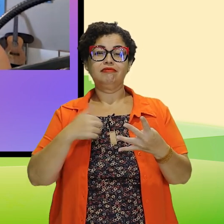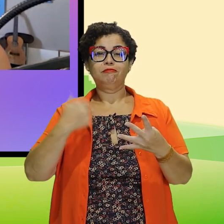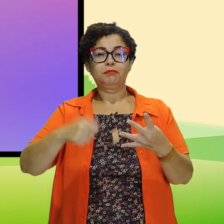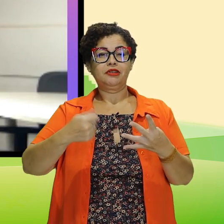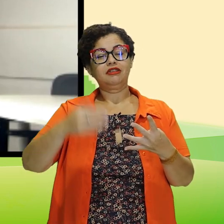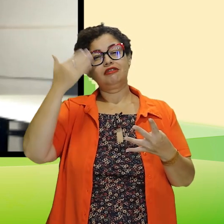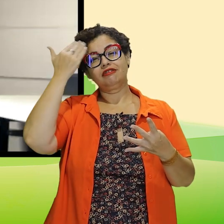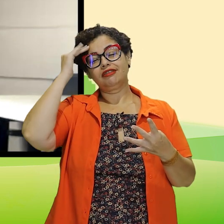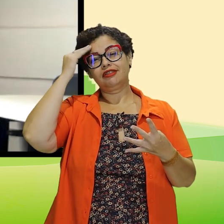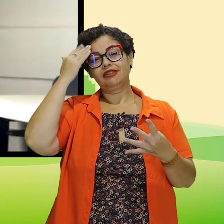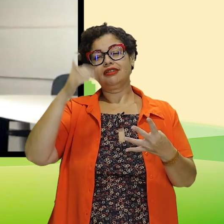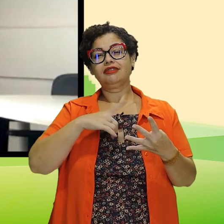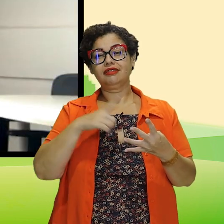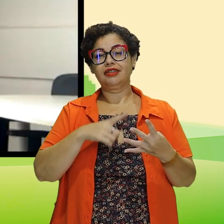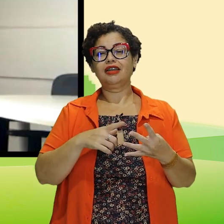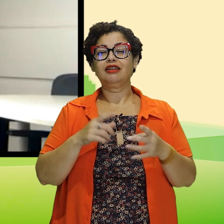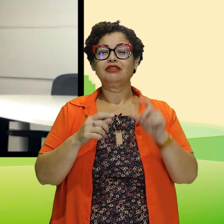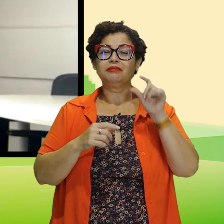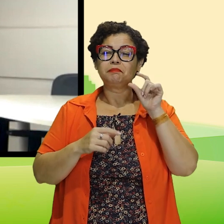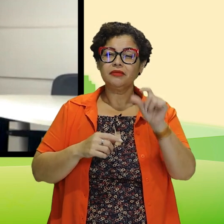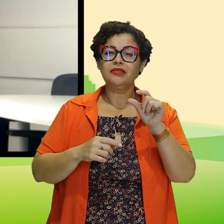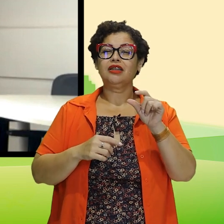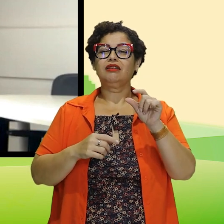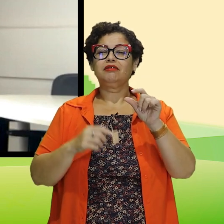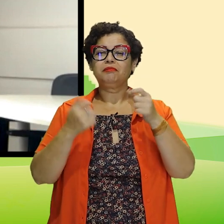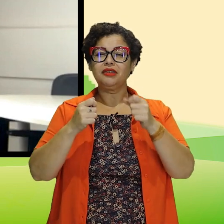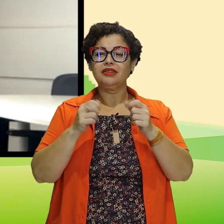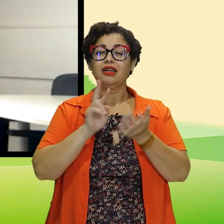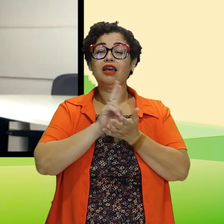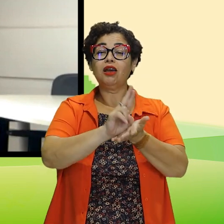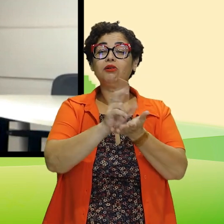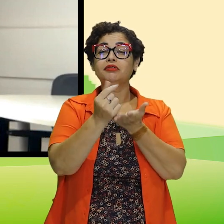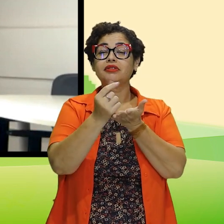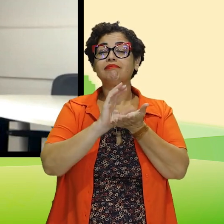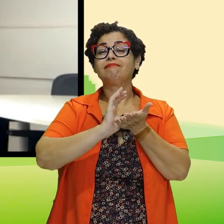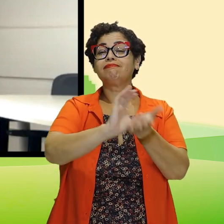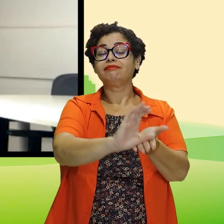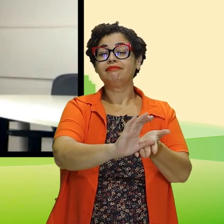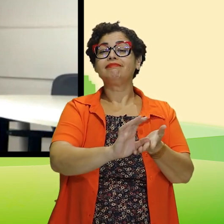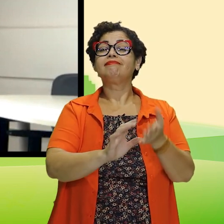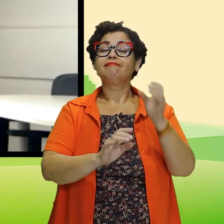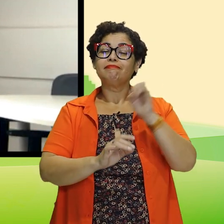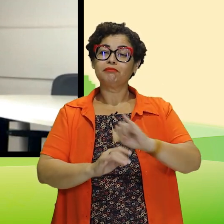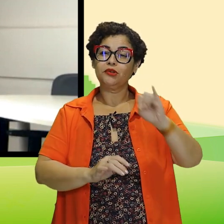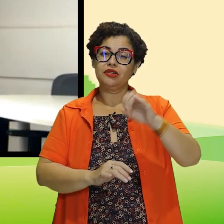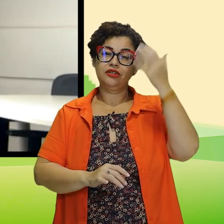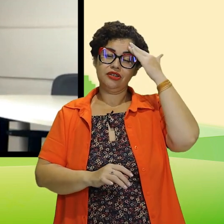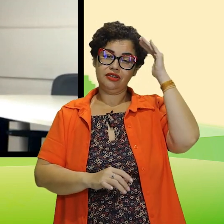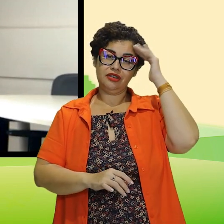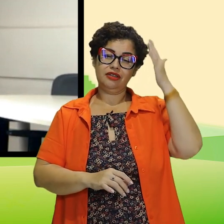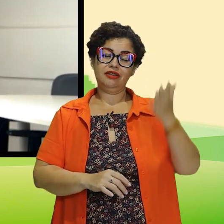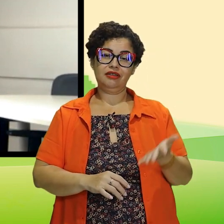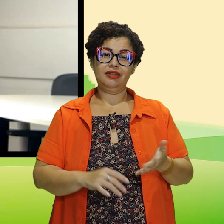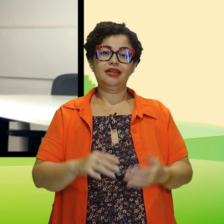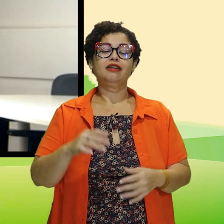quatro P's, eu preciso entender que existe um pequeno detalhe que se chama recurso financeiro.